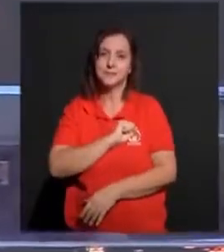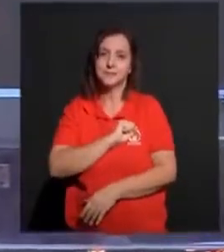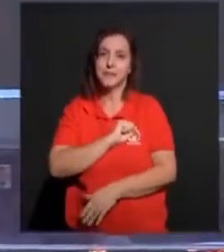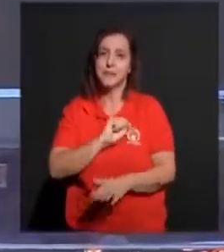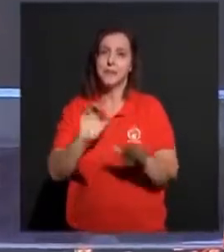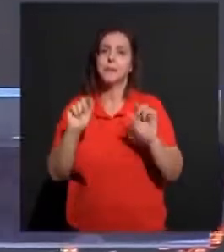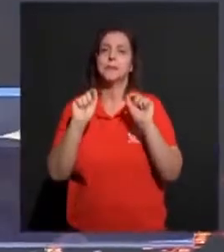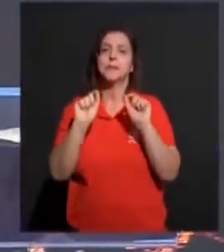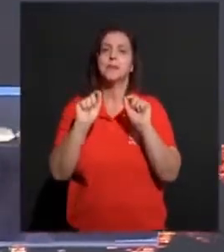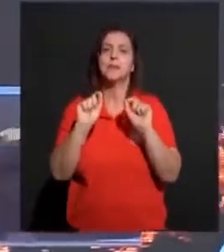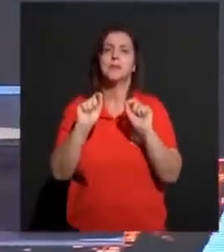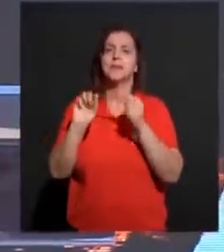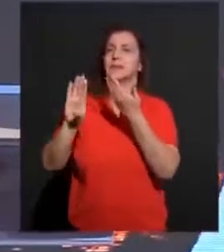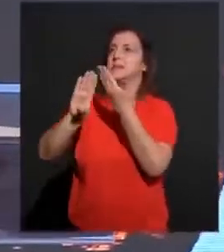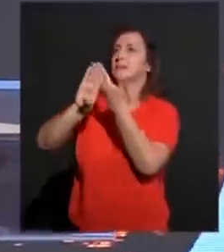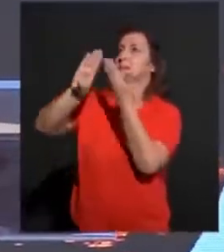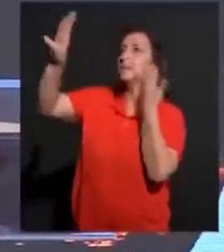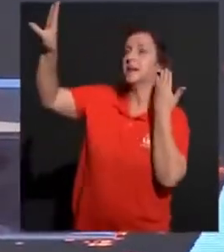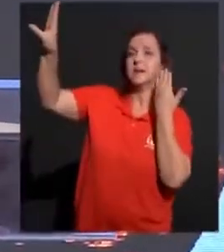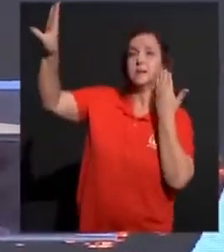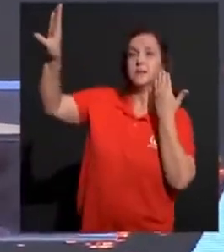O que tem te separado do amor de Deus?